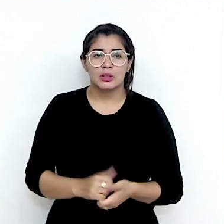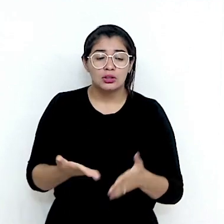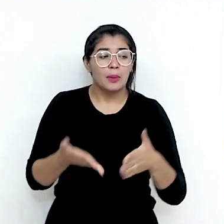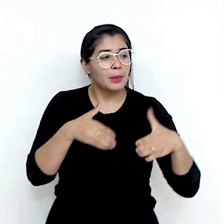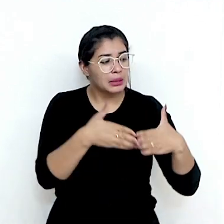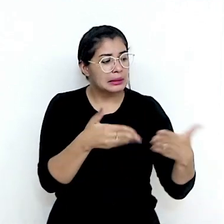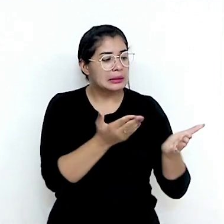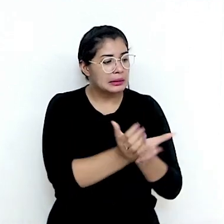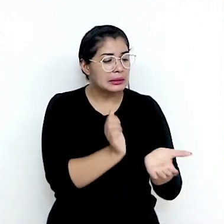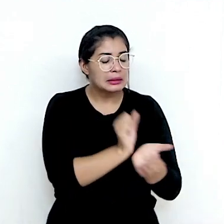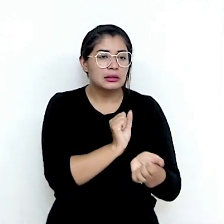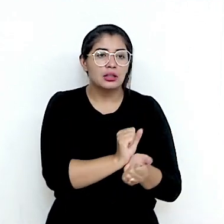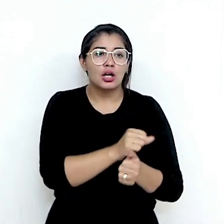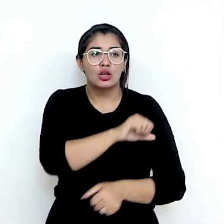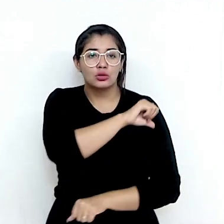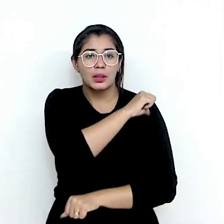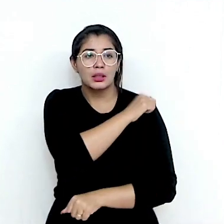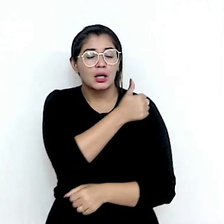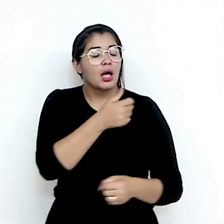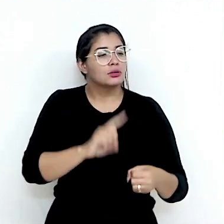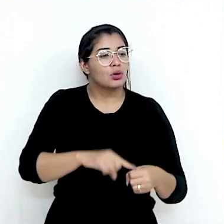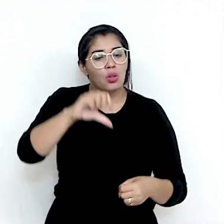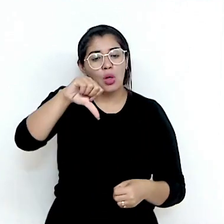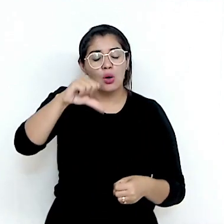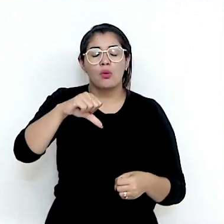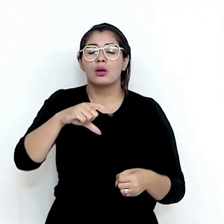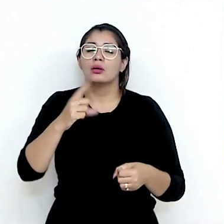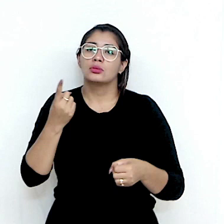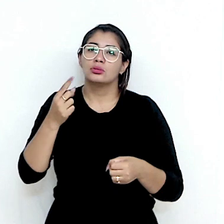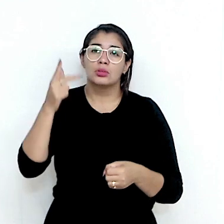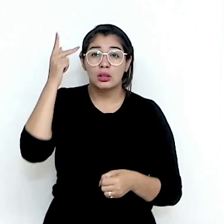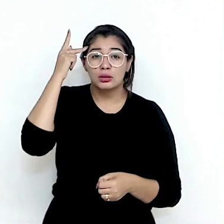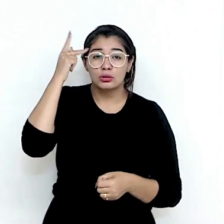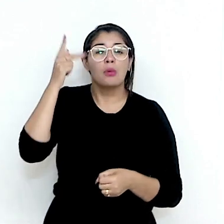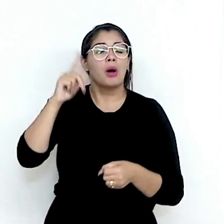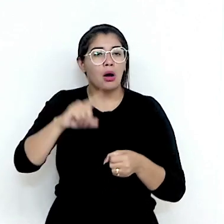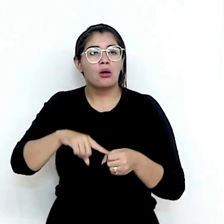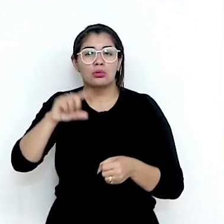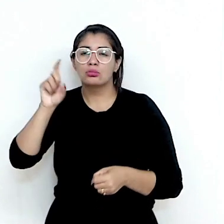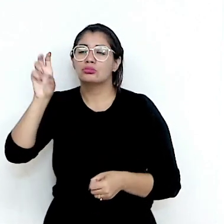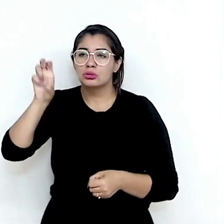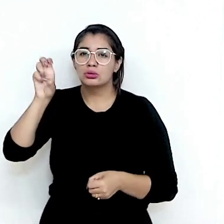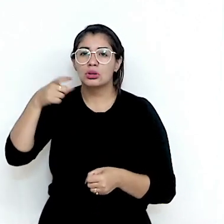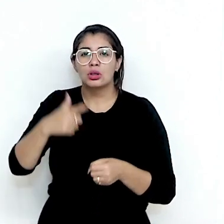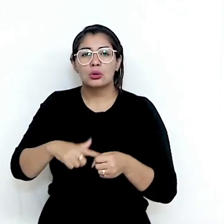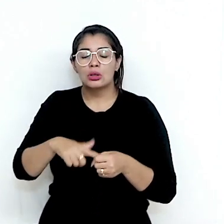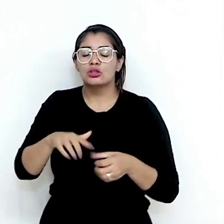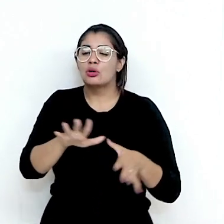ancoragem, que seria a cidade de Rio de Janeiro, com nove cabos, a cidade de Santos com cinco, e a cidade de Praia Grande com dois.